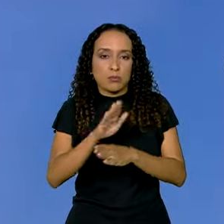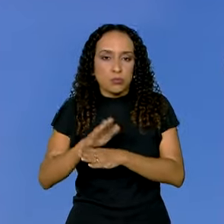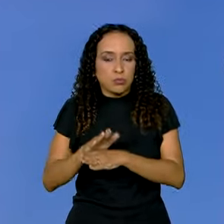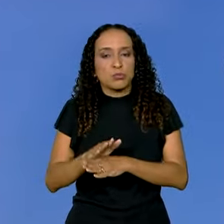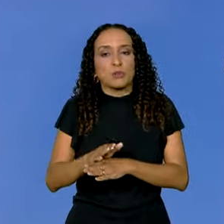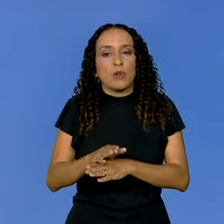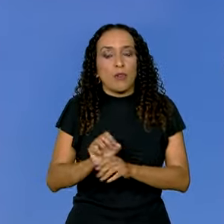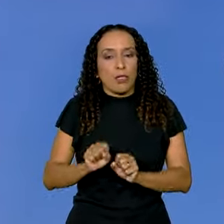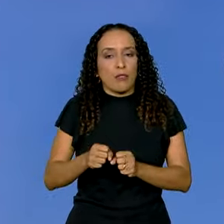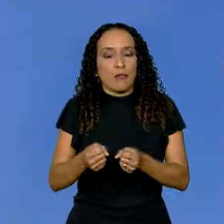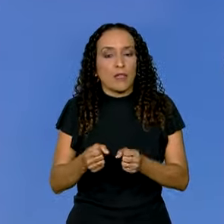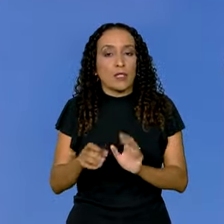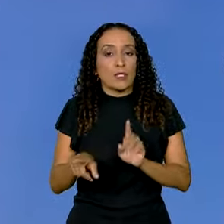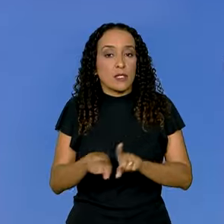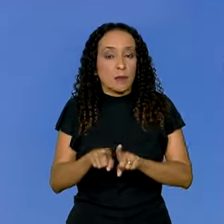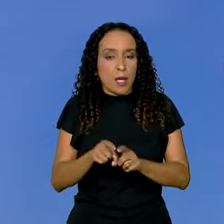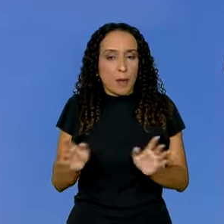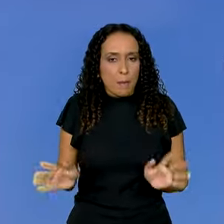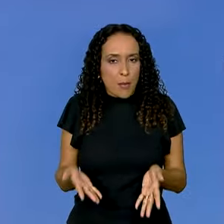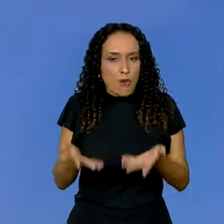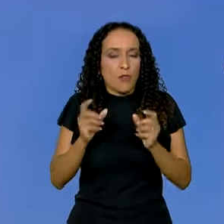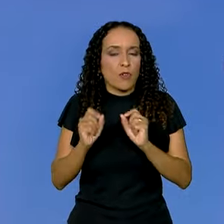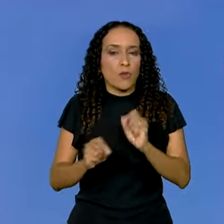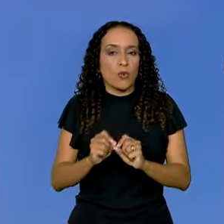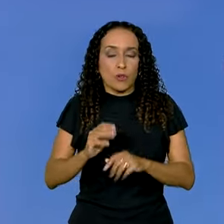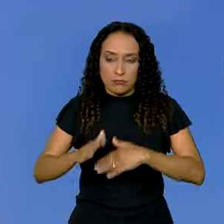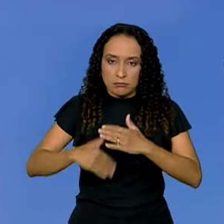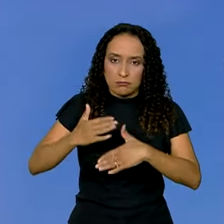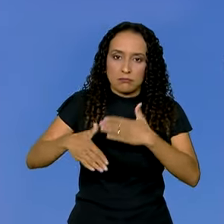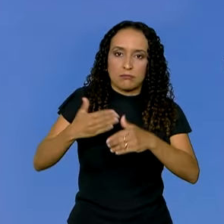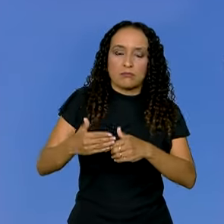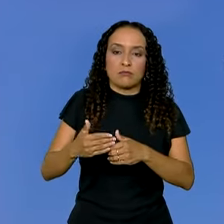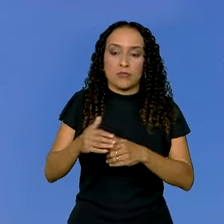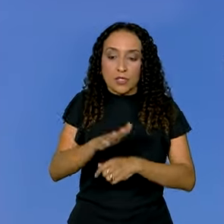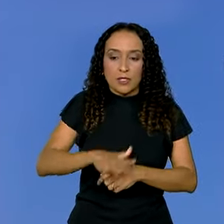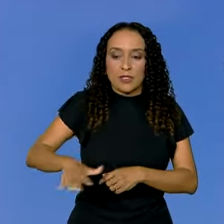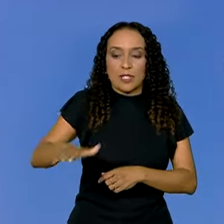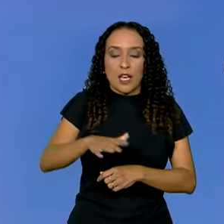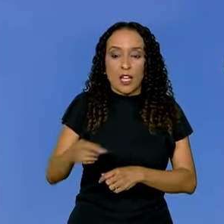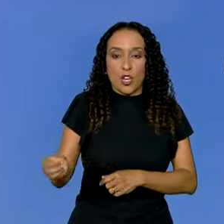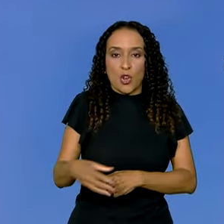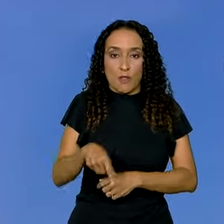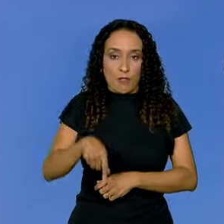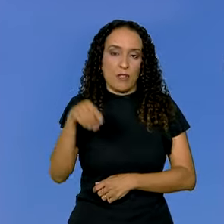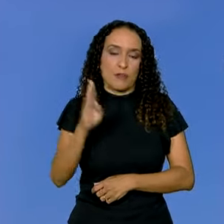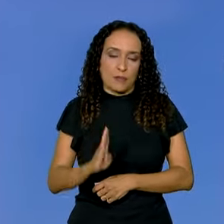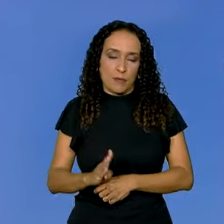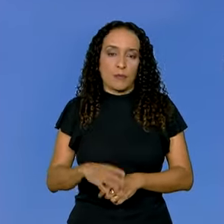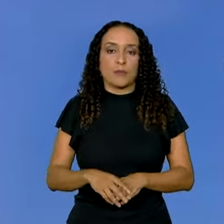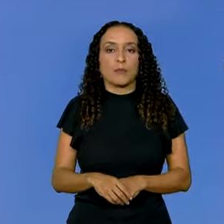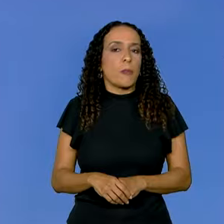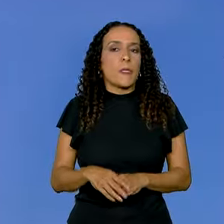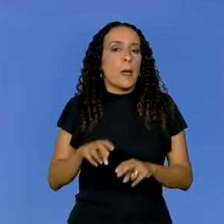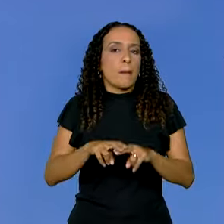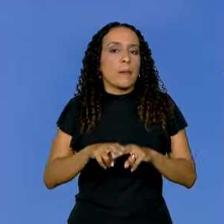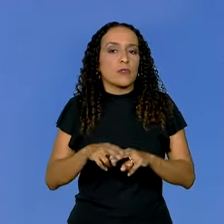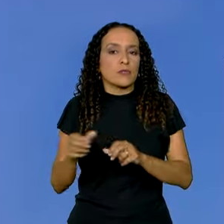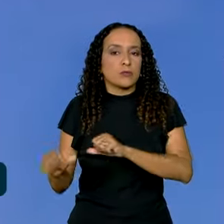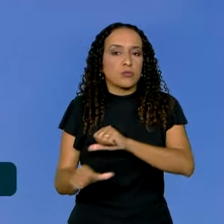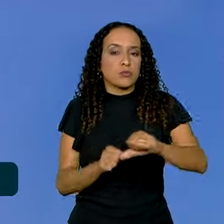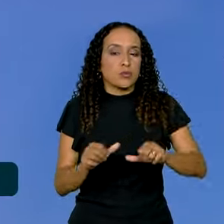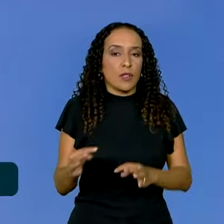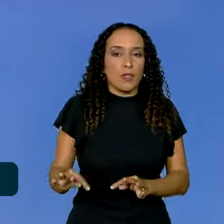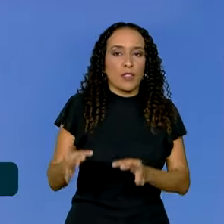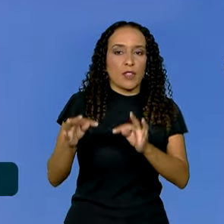defesa, mas que promove muito o desenvolvimento do setor de inovação no Brasil, por meio da transferência de